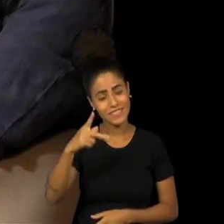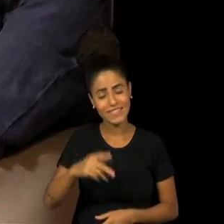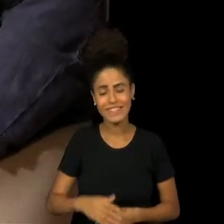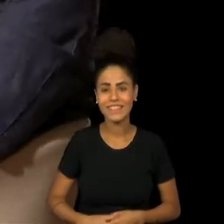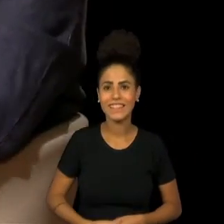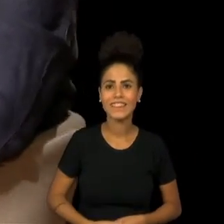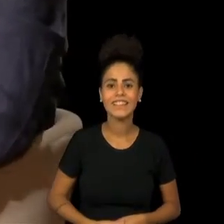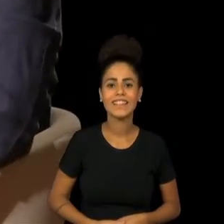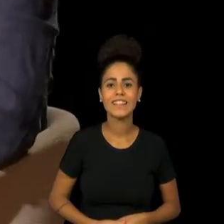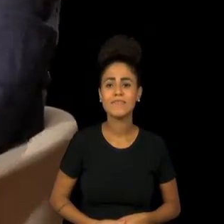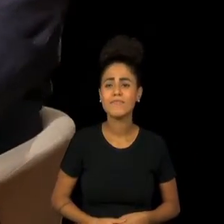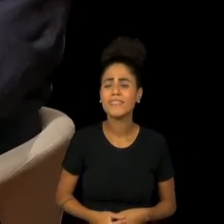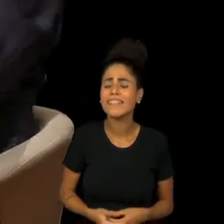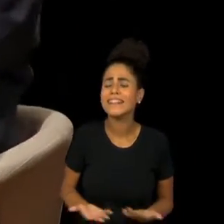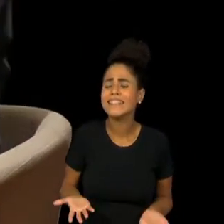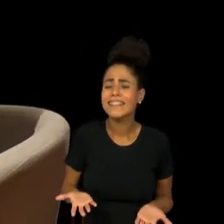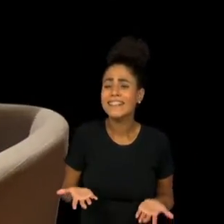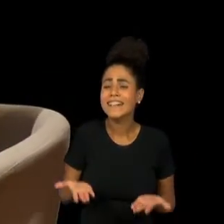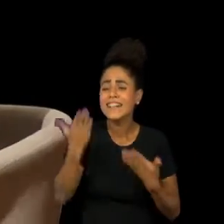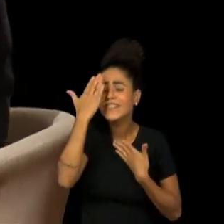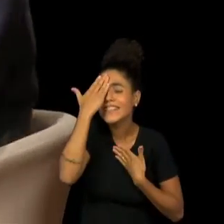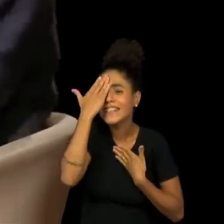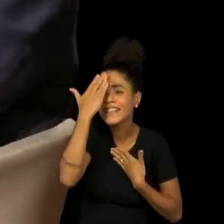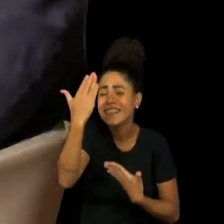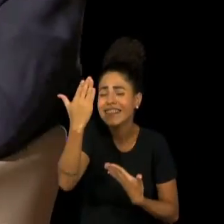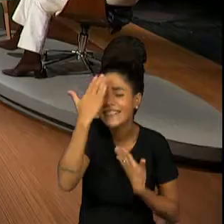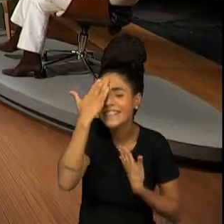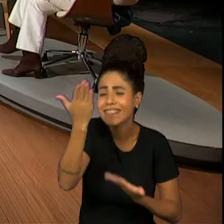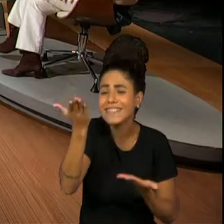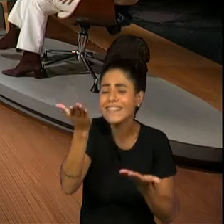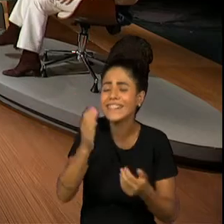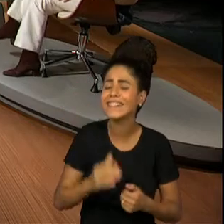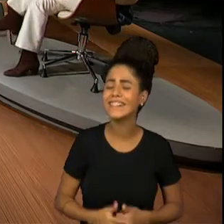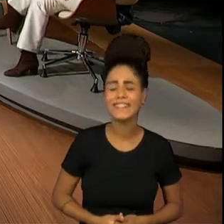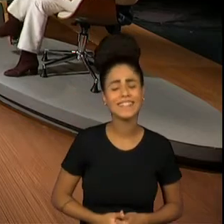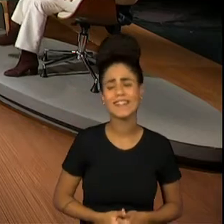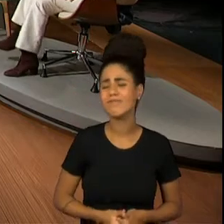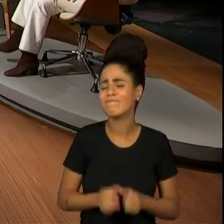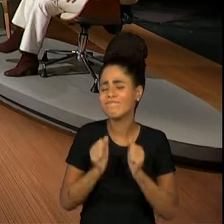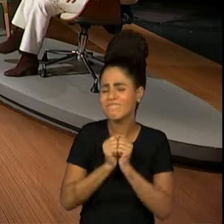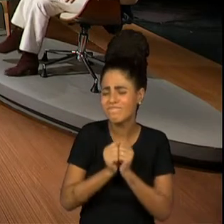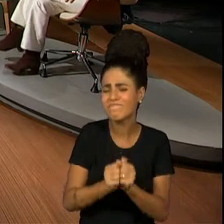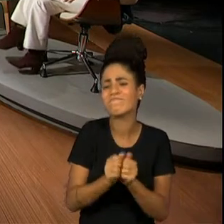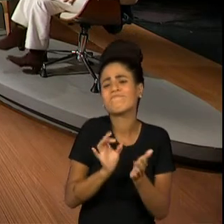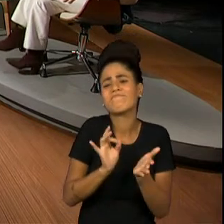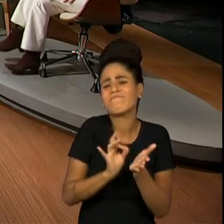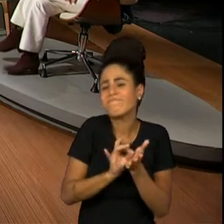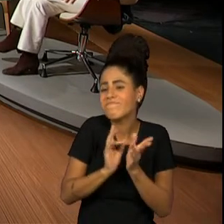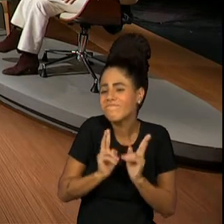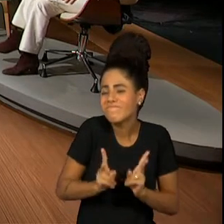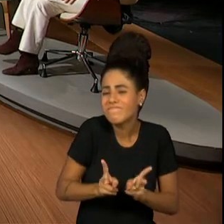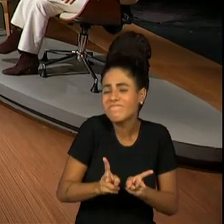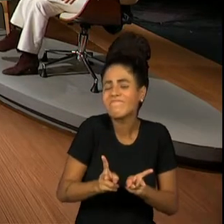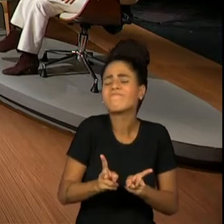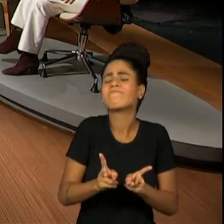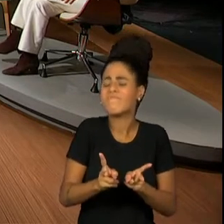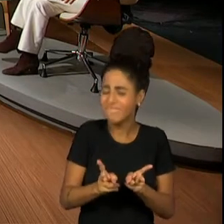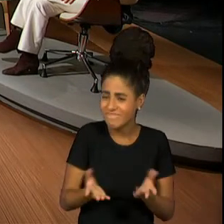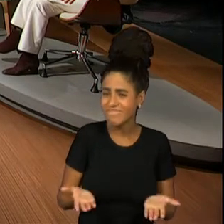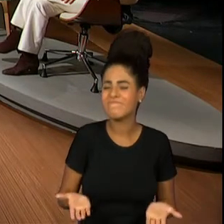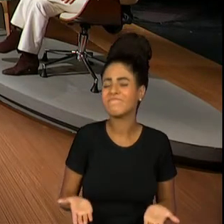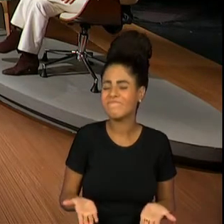Imagina, eu que tenho que agradecer a Bete. Foi uma baita companheira em tantos momentos fortes da vida.